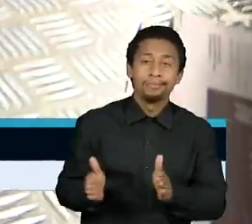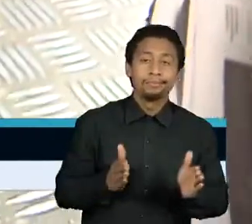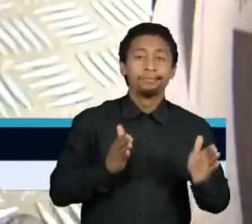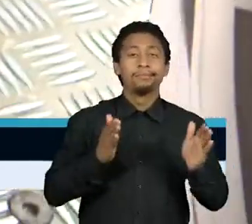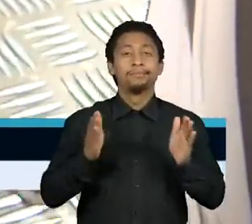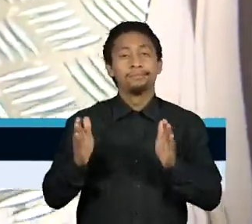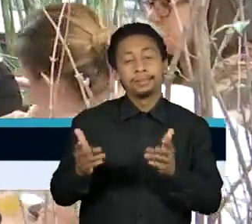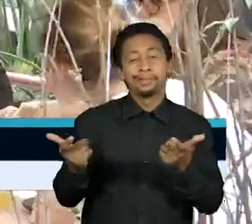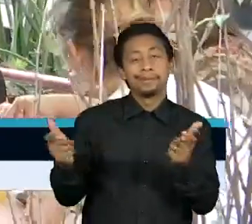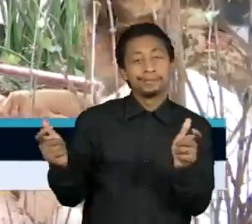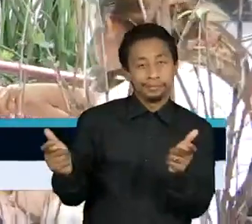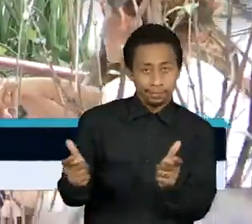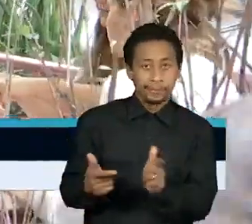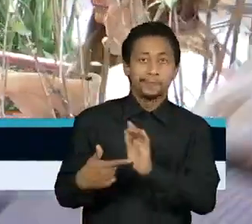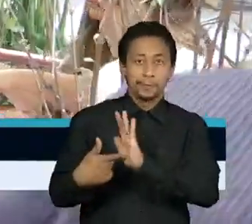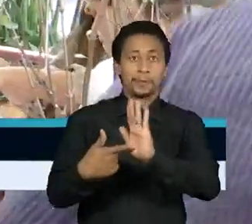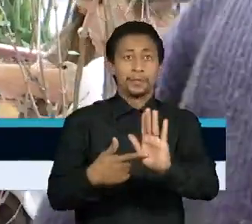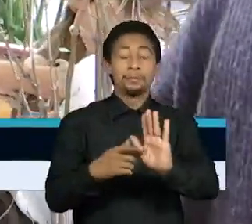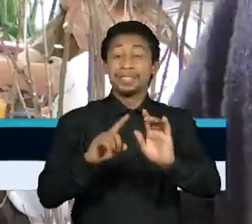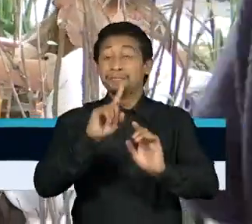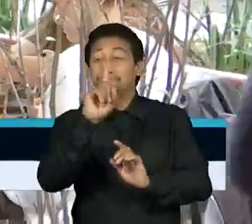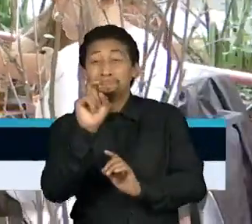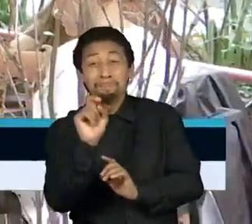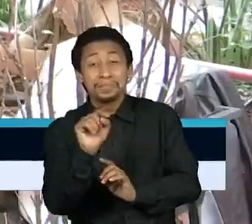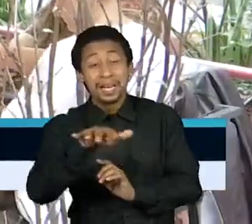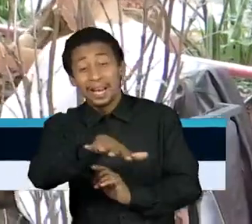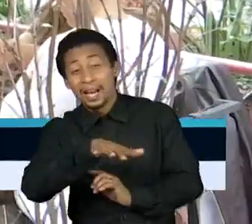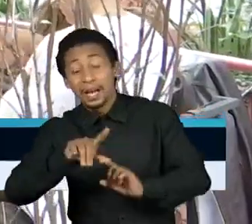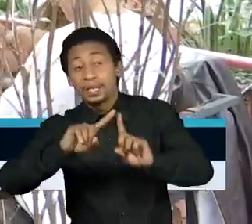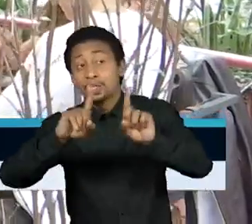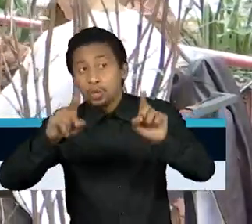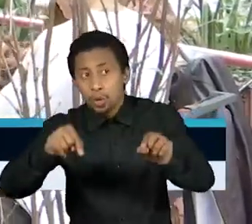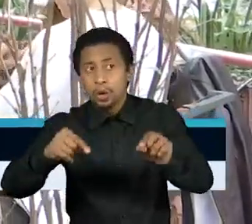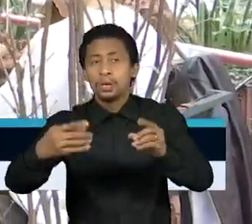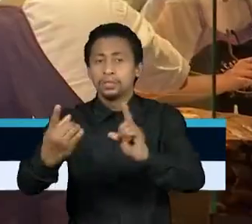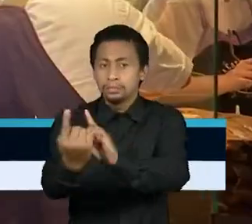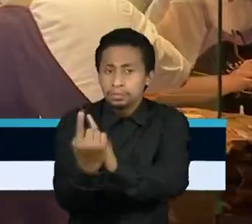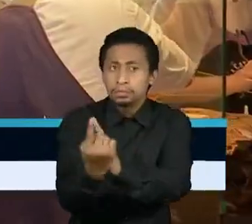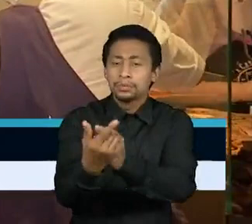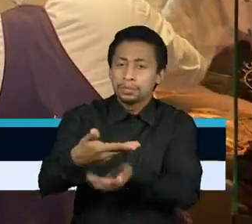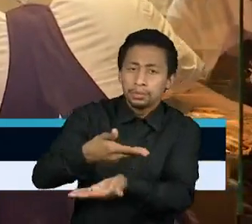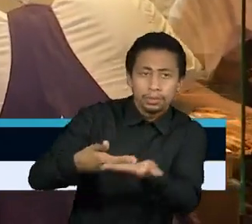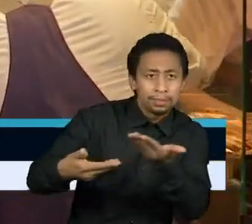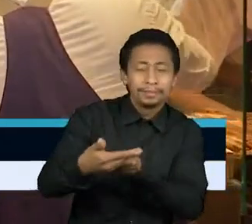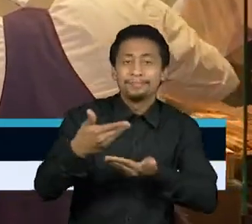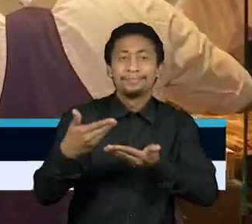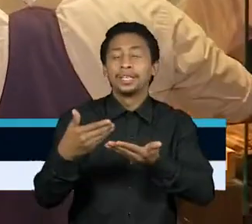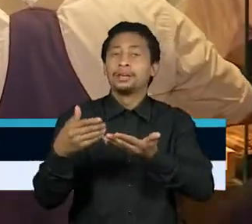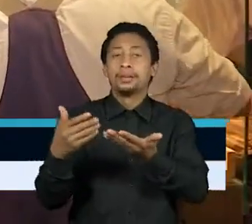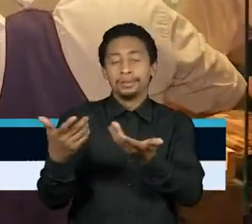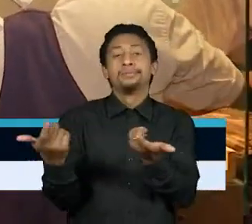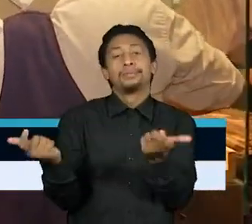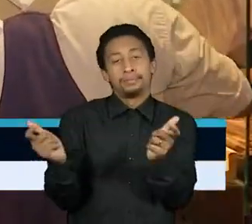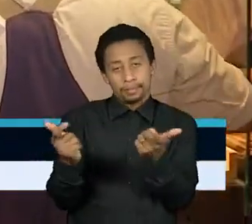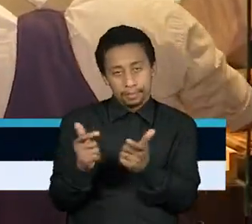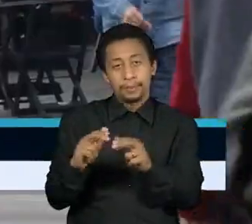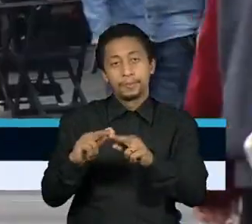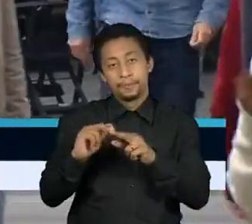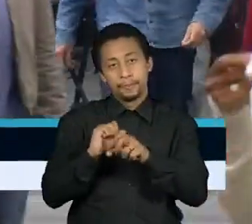incógnita é o setor de serviços, que depende da mobilidade dos consumidores e que sofreu muito na pandemia.